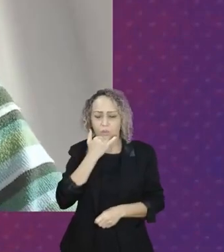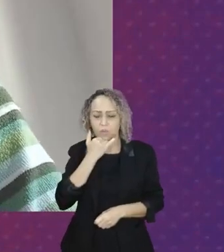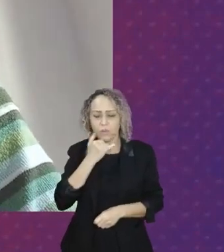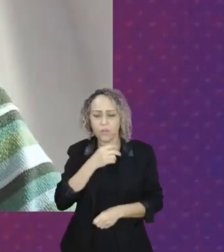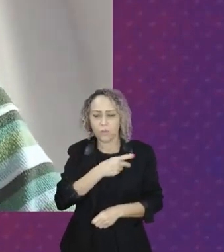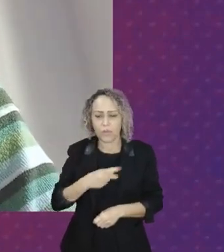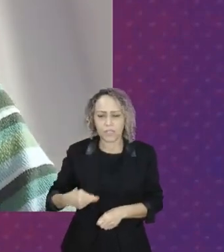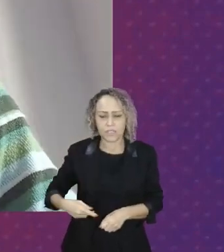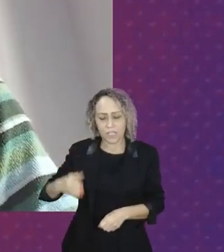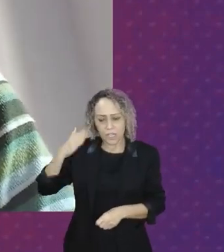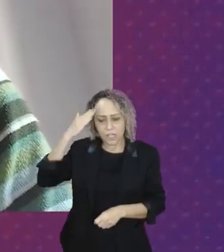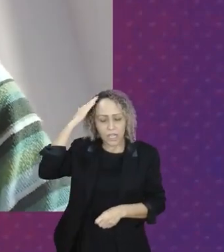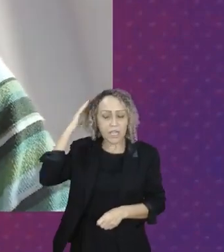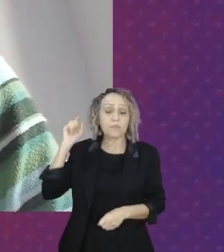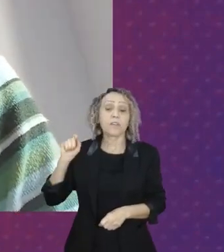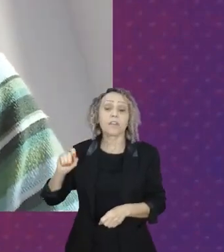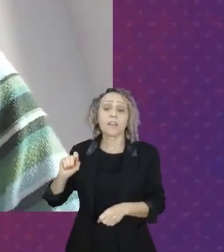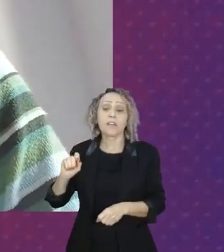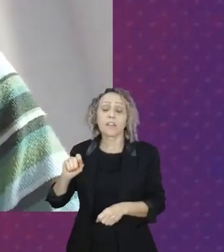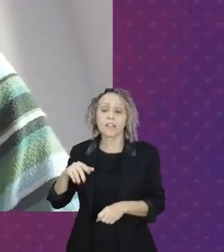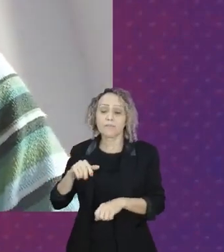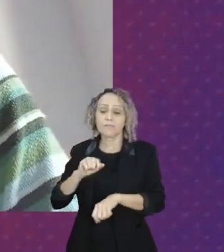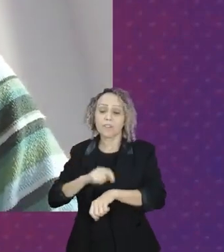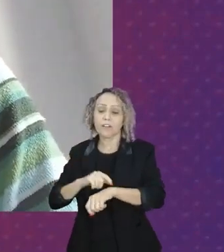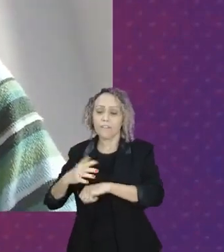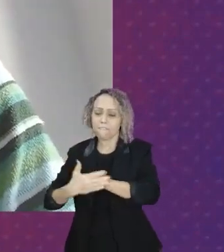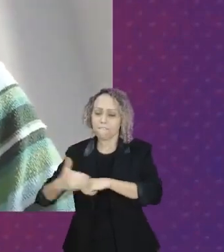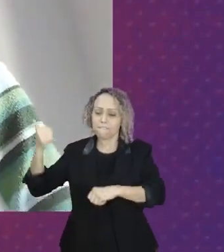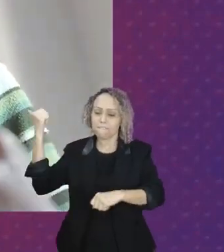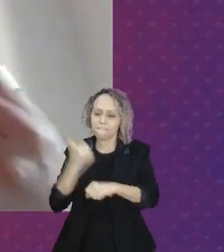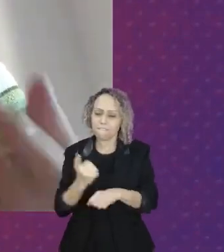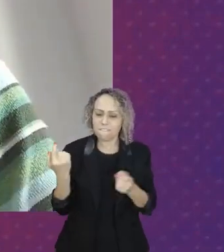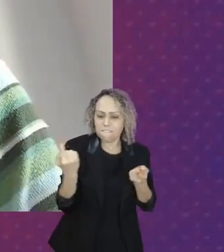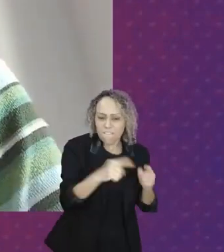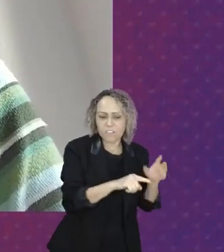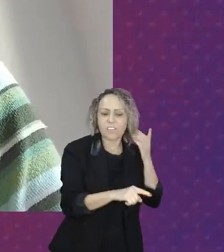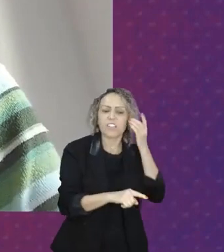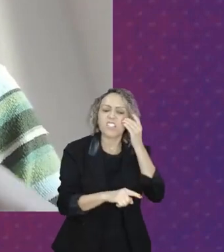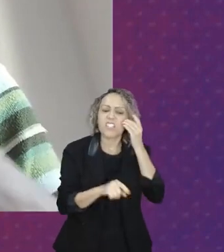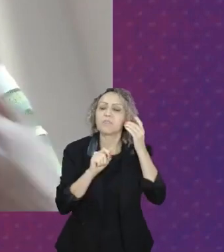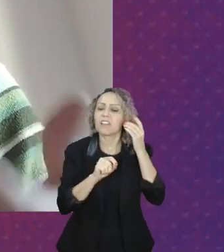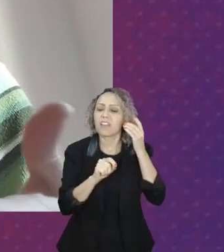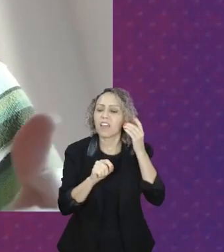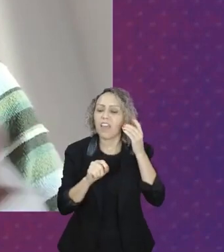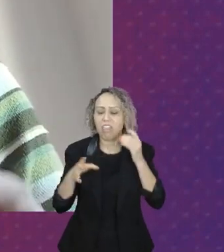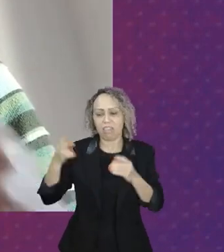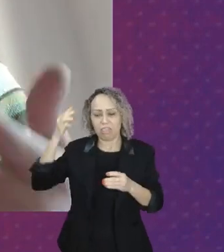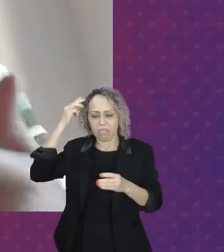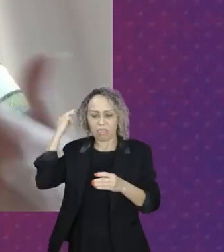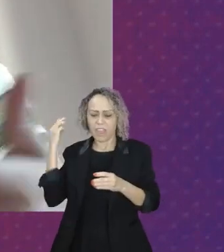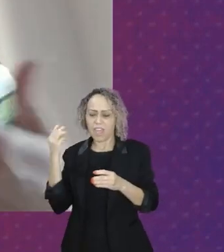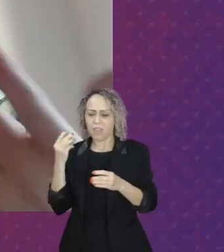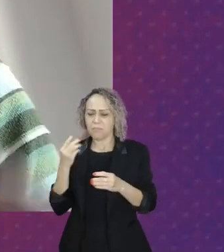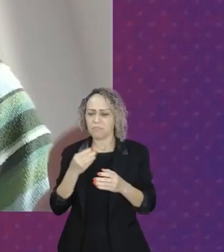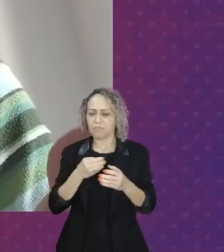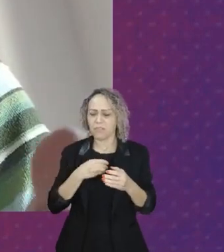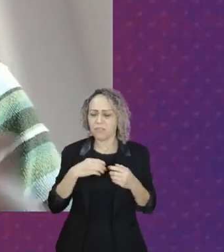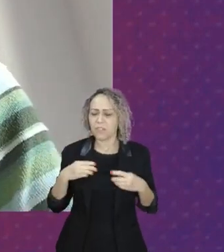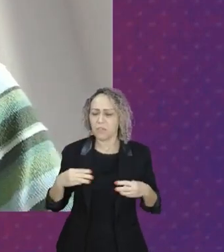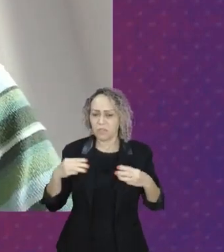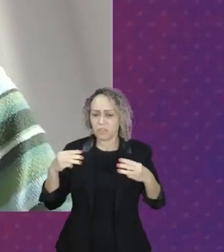do governo. e foram os artistas que lutaram para que isso não